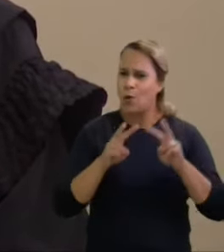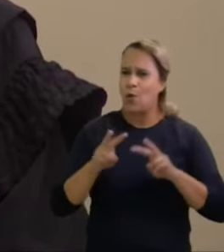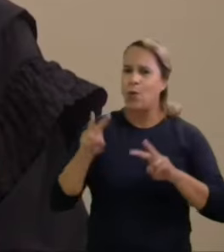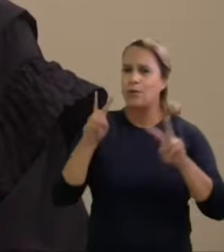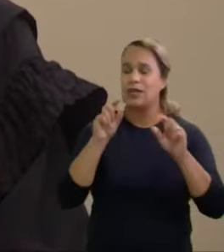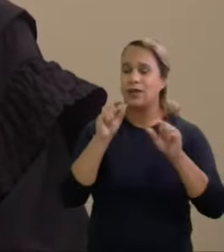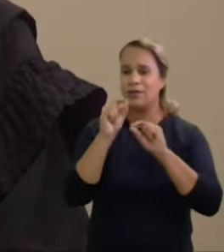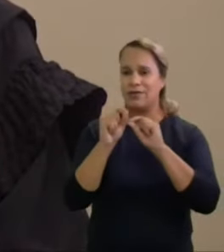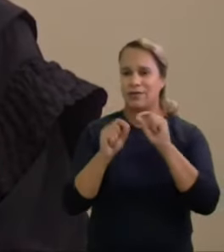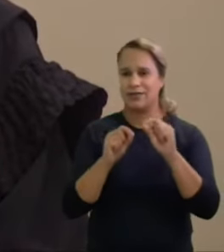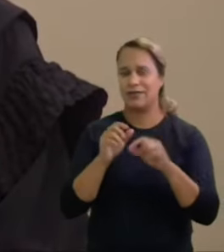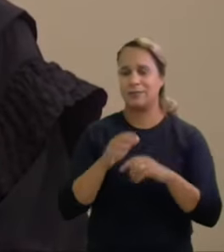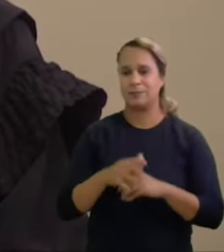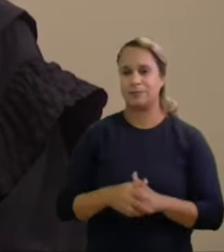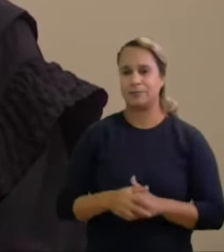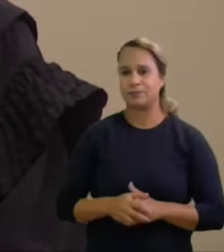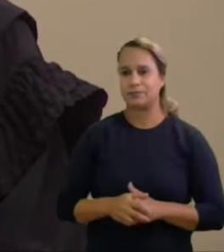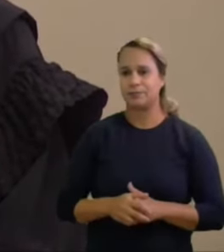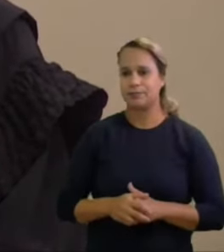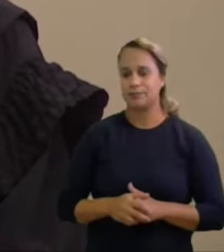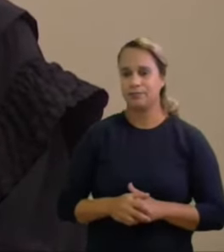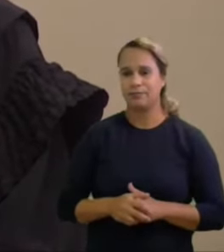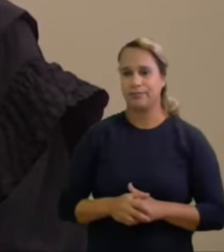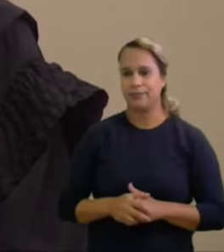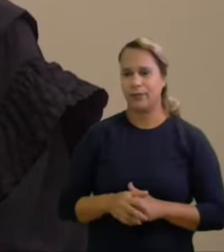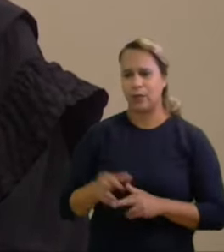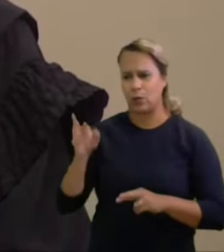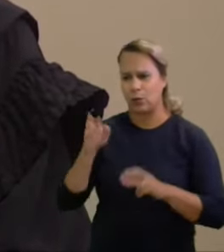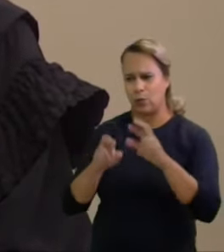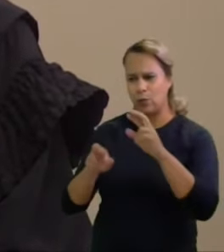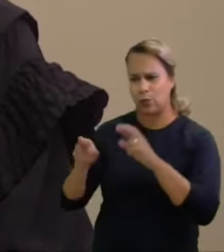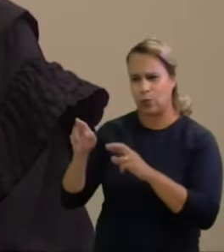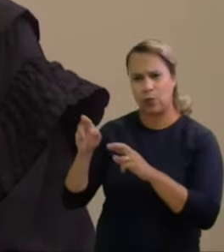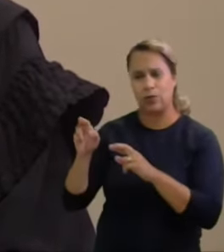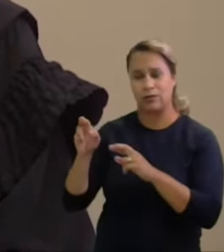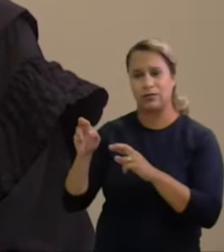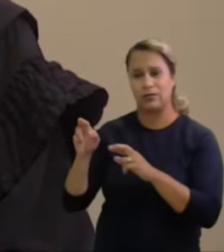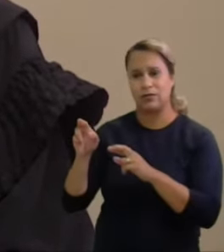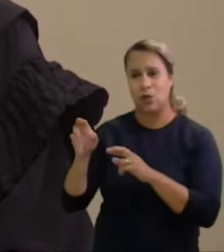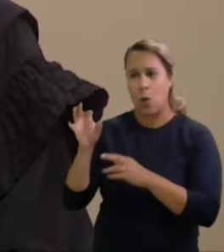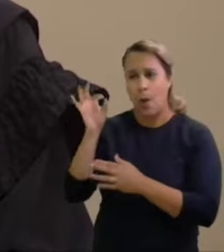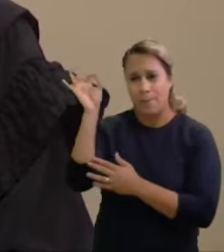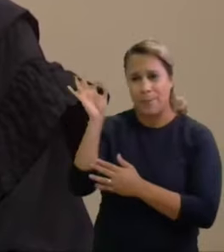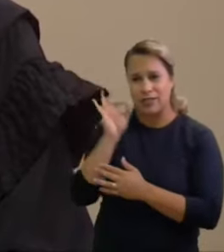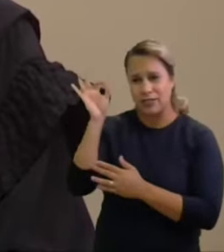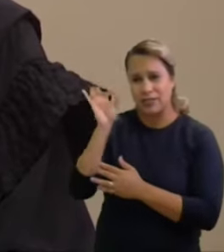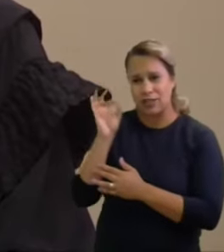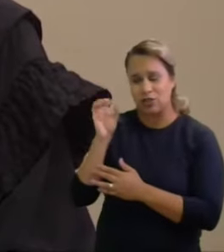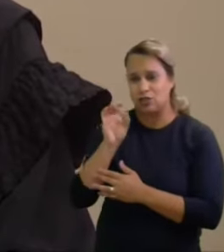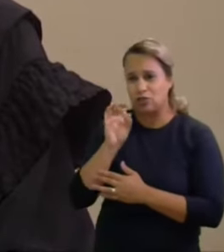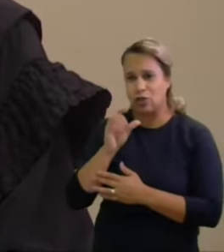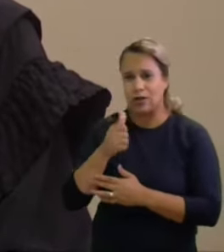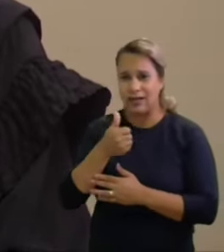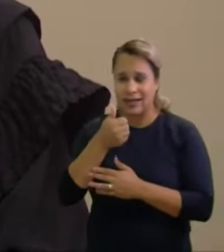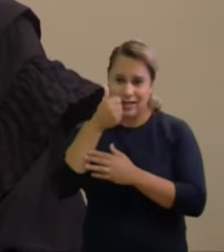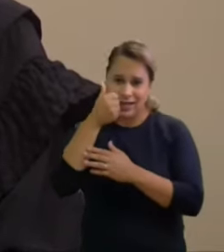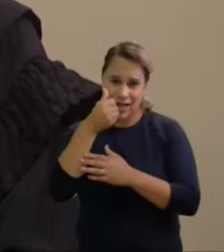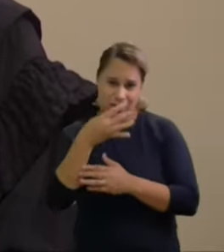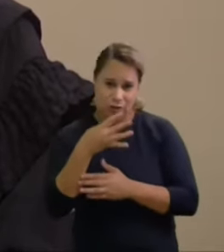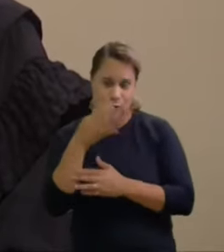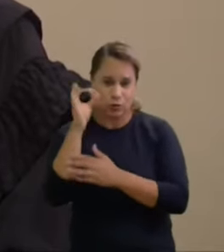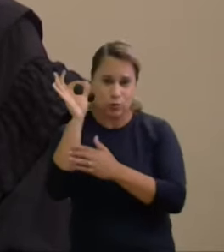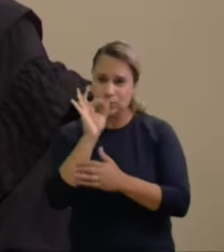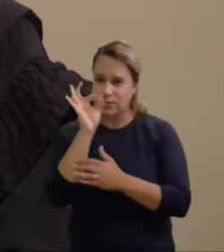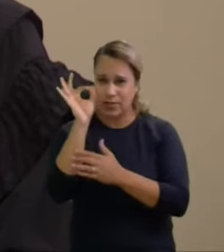investigado atinge o percentual de aproximadamente 14% dos gastos efetivamente contratados e